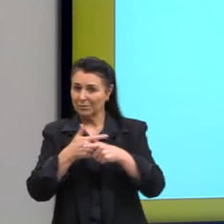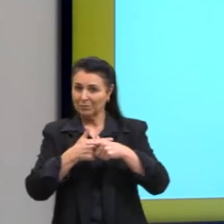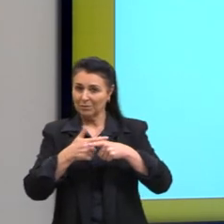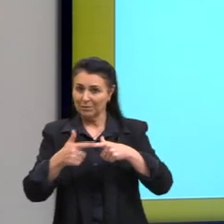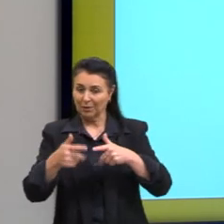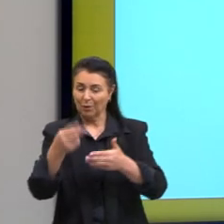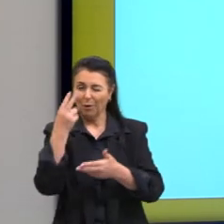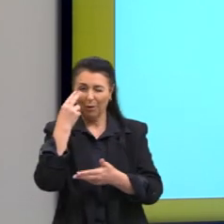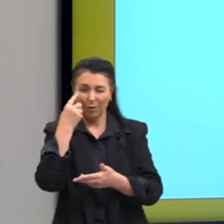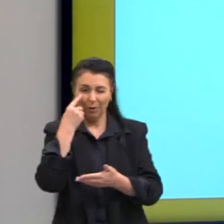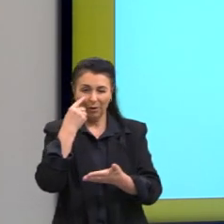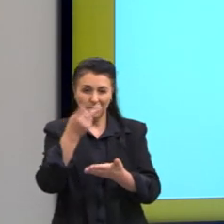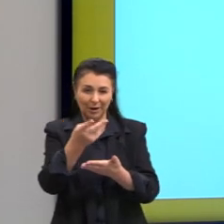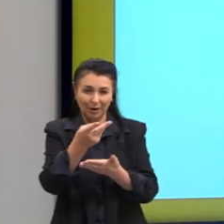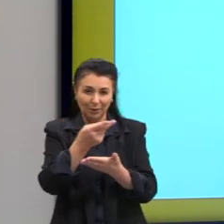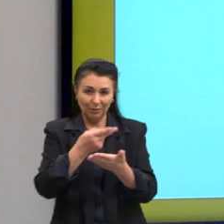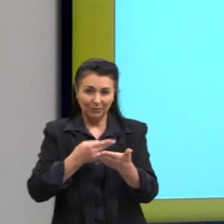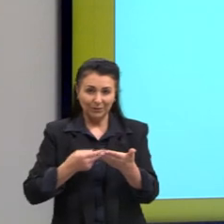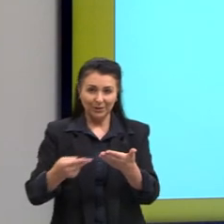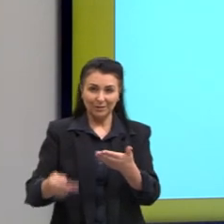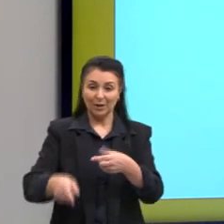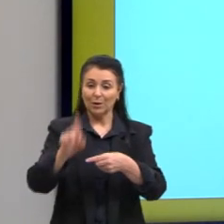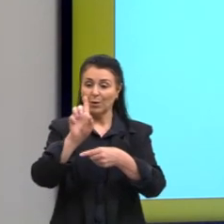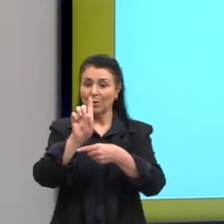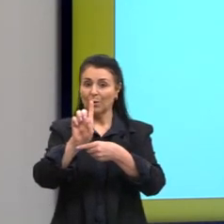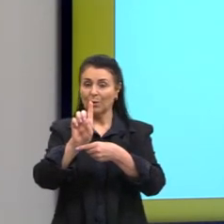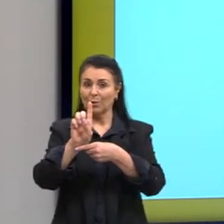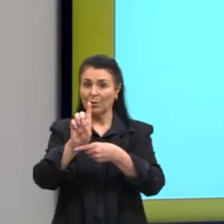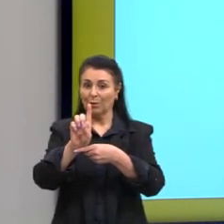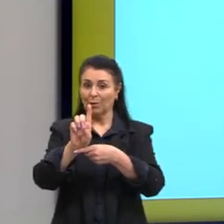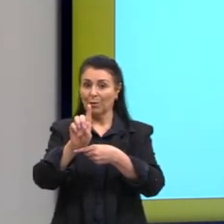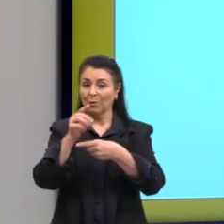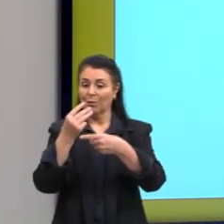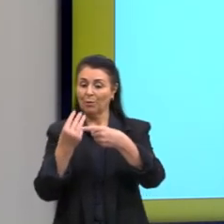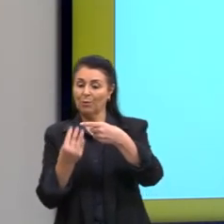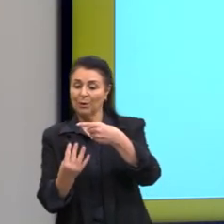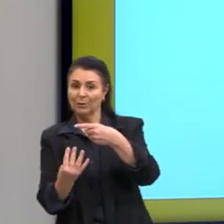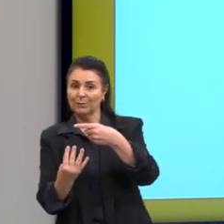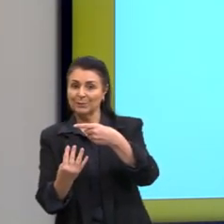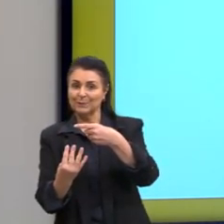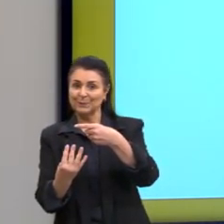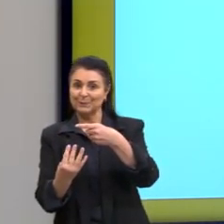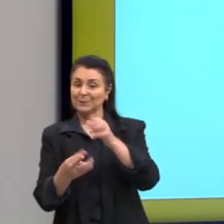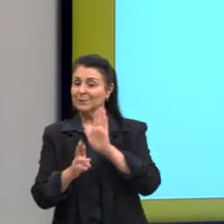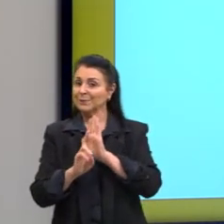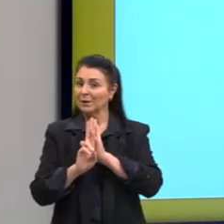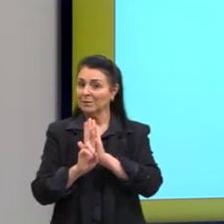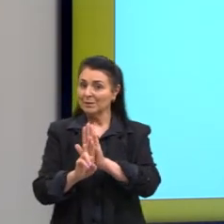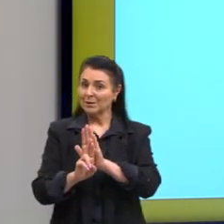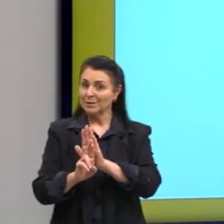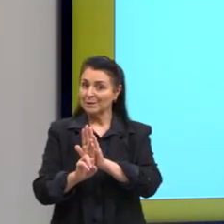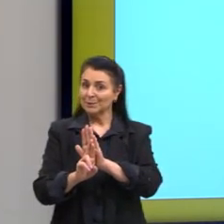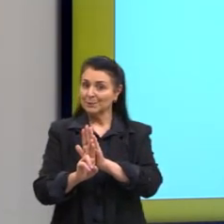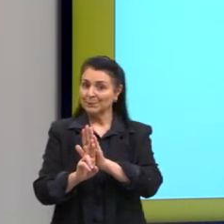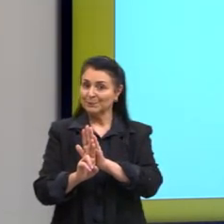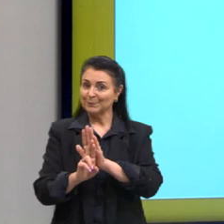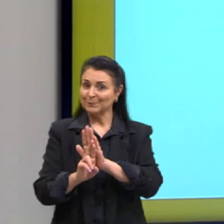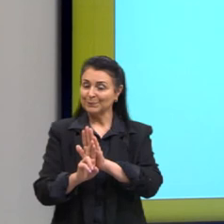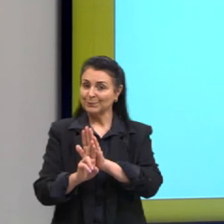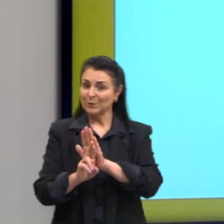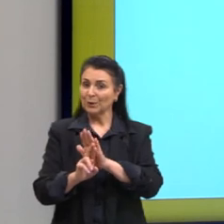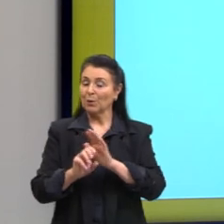desenho. E agora, então, cada pedaço recebe o nome de quarta parte e é representado por um sobre quatro. Ou seja,